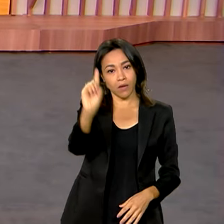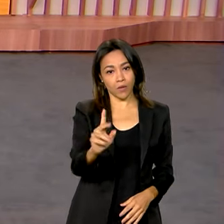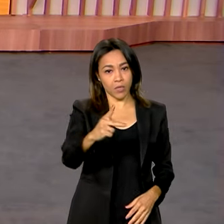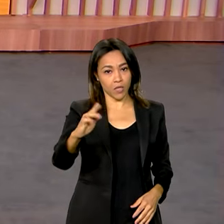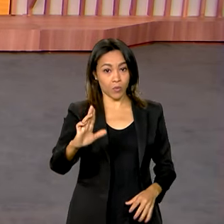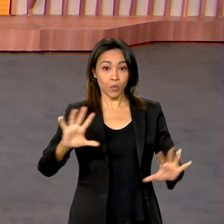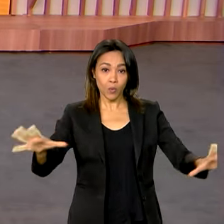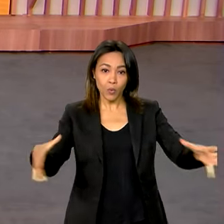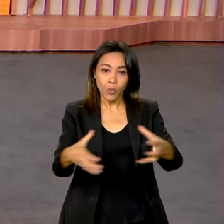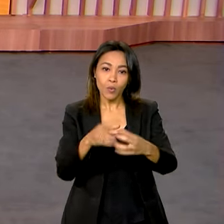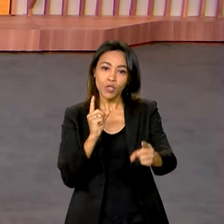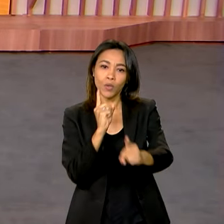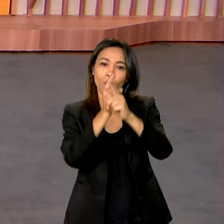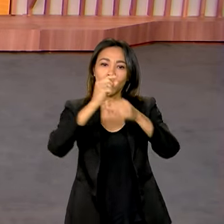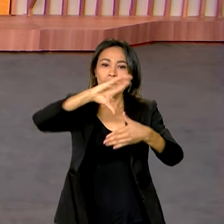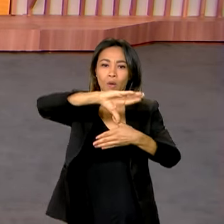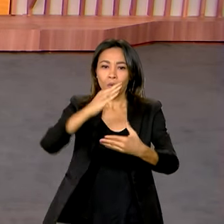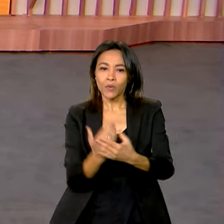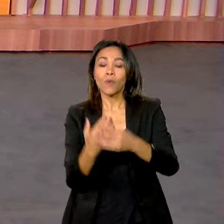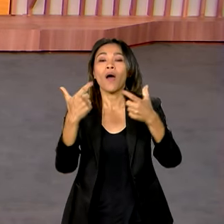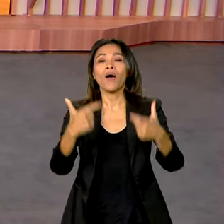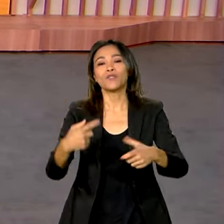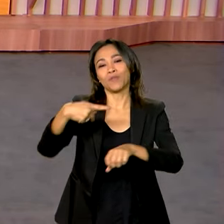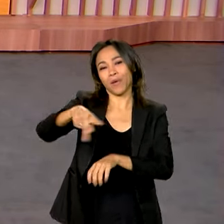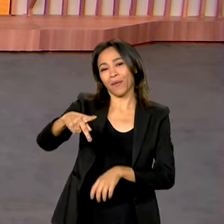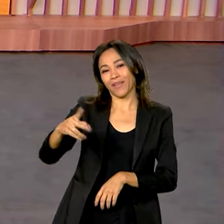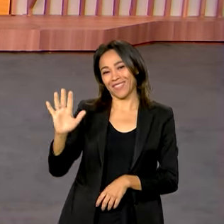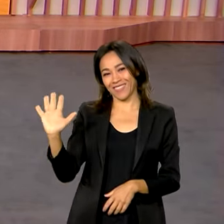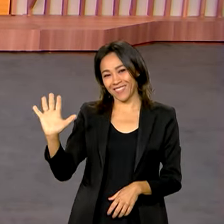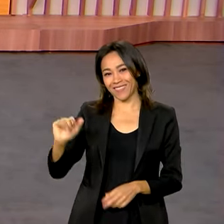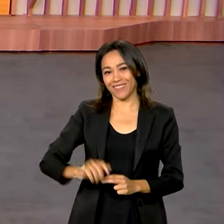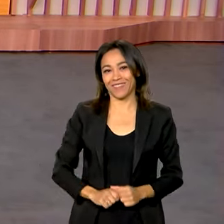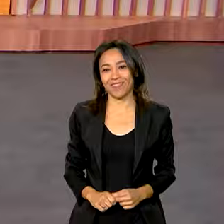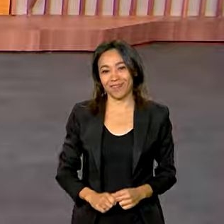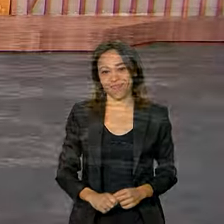cúpula do Mercosul, direto do Paraguai. Até já, tchau!